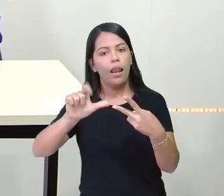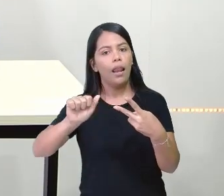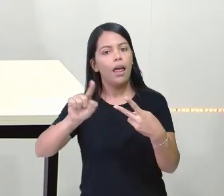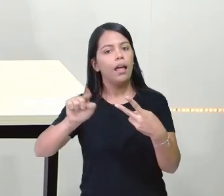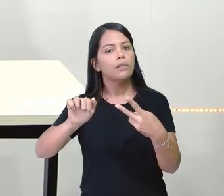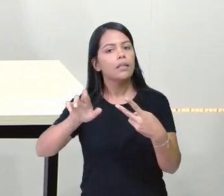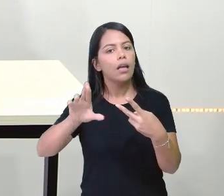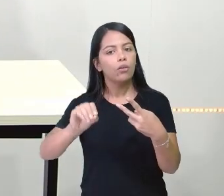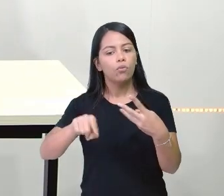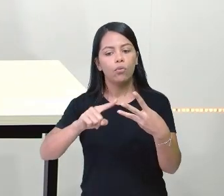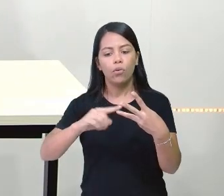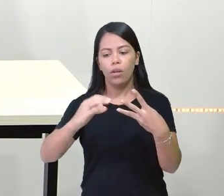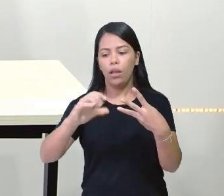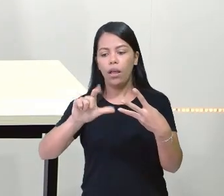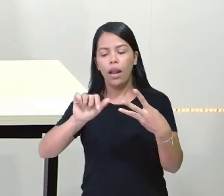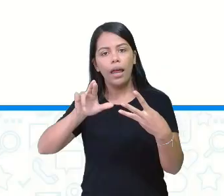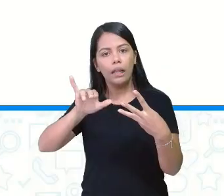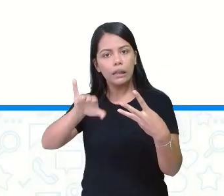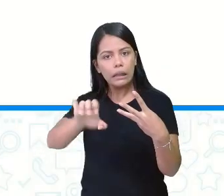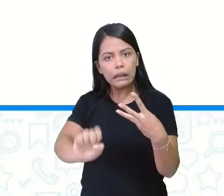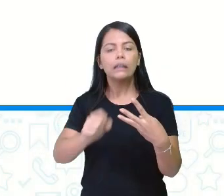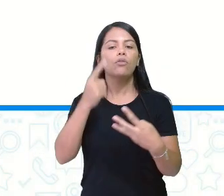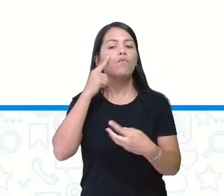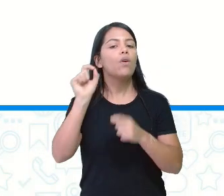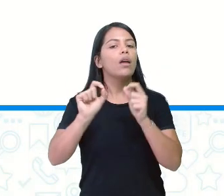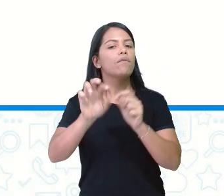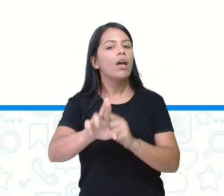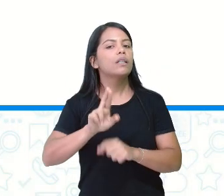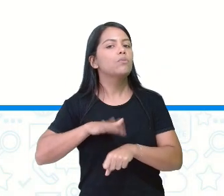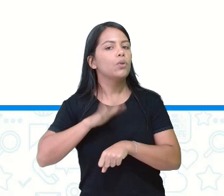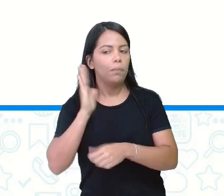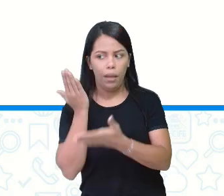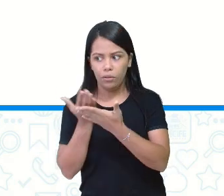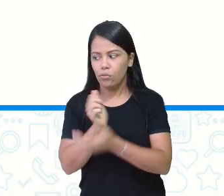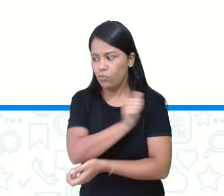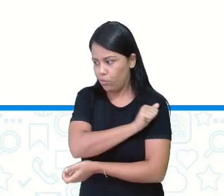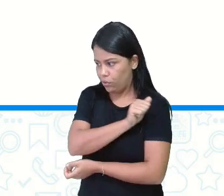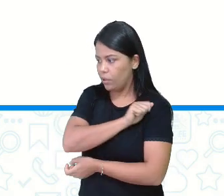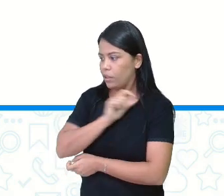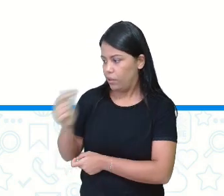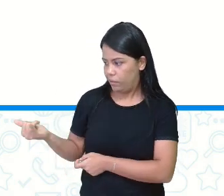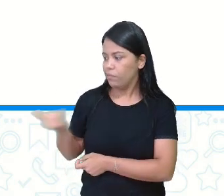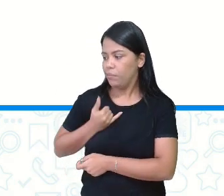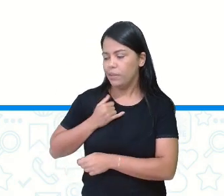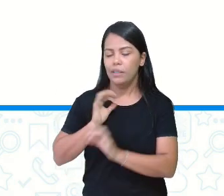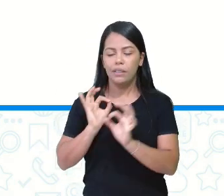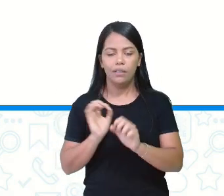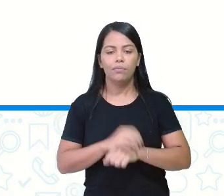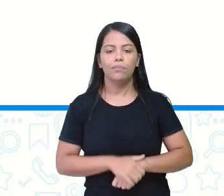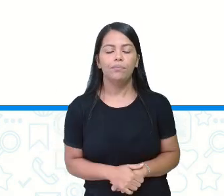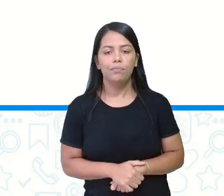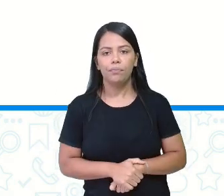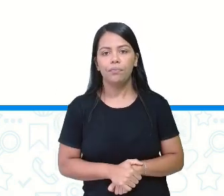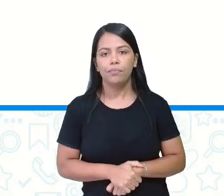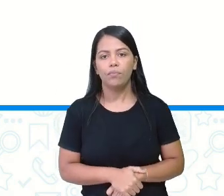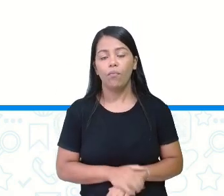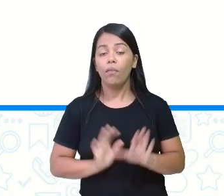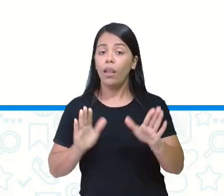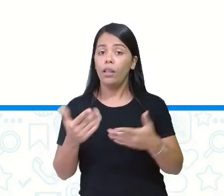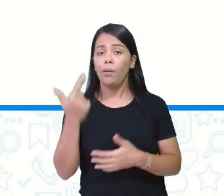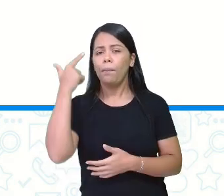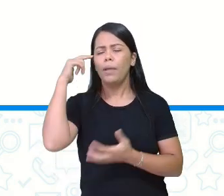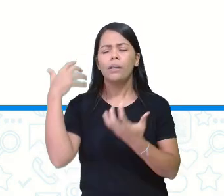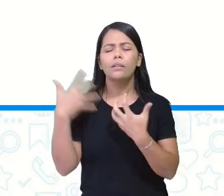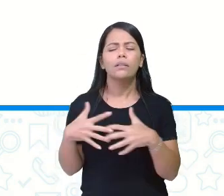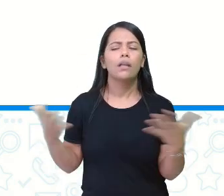Deixa eu ver quem é que vai responder, se chegar mais estudantes por aí, viu? Professora Sandra, vai falando para a gente. Tá certo. Pensem nesse